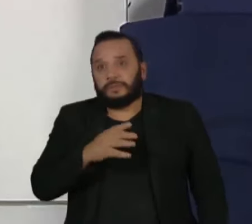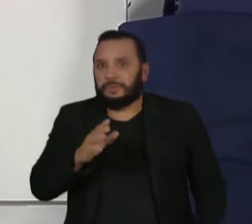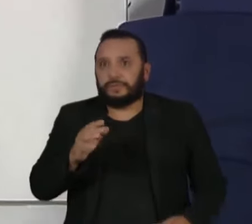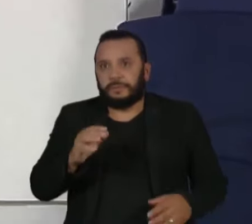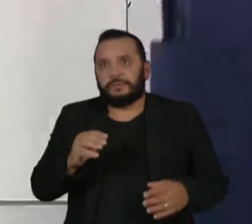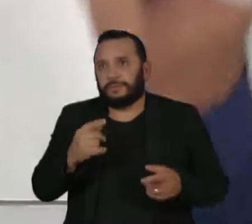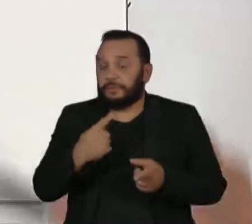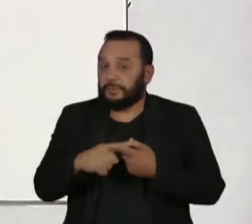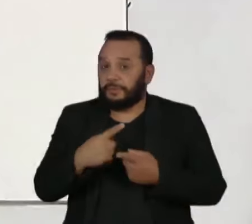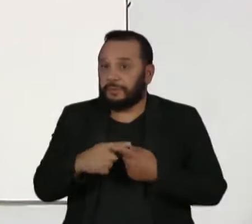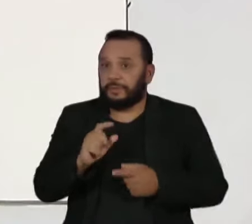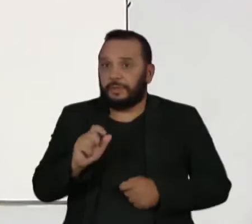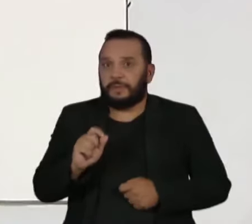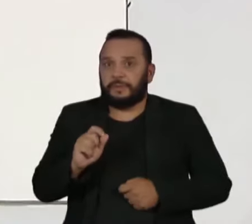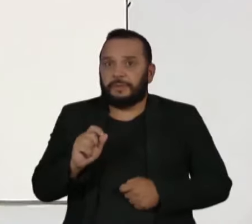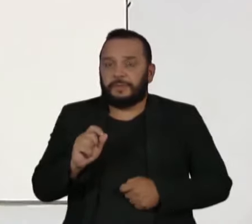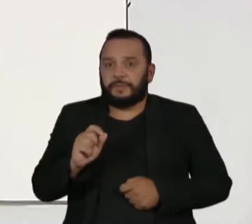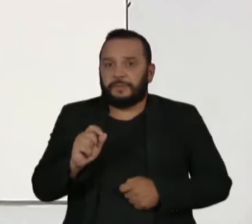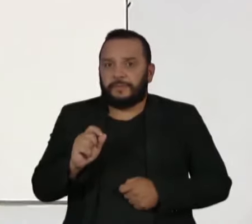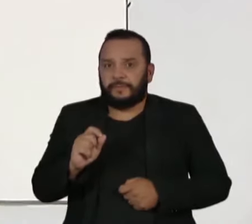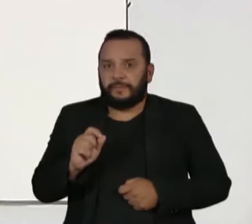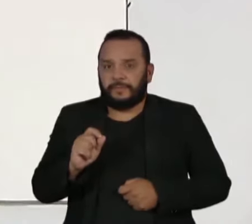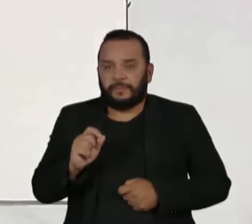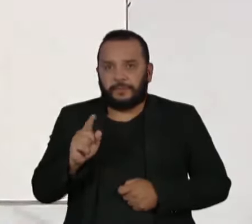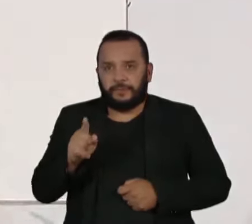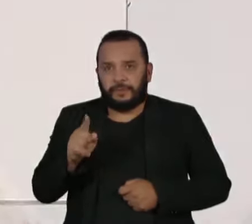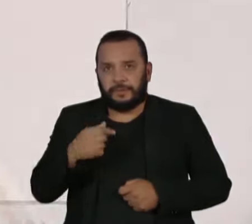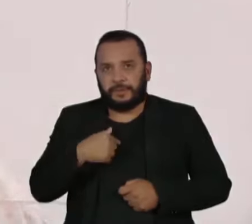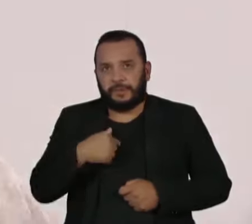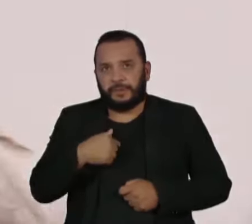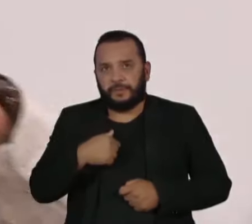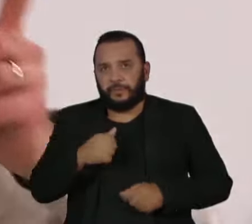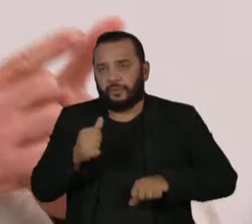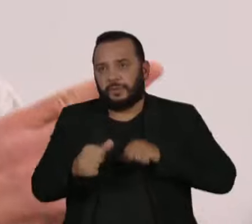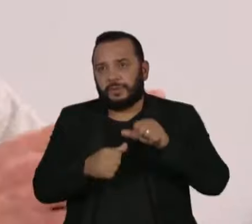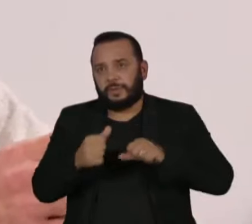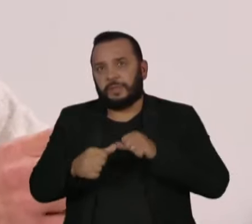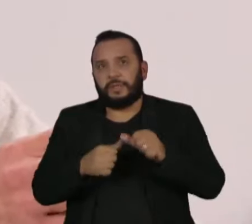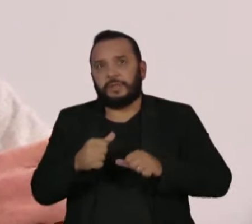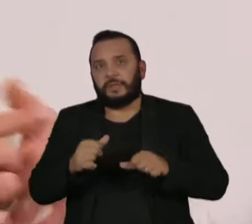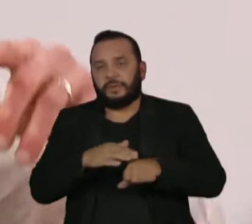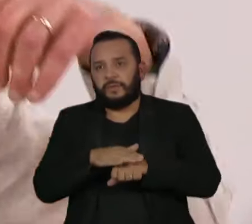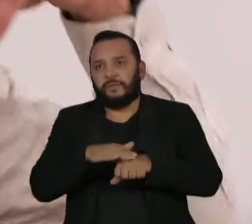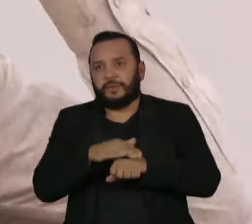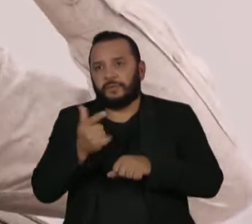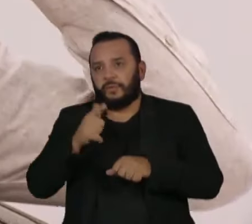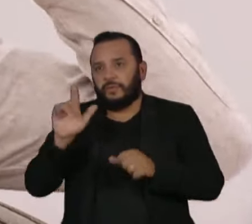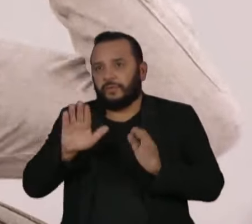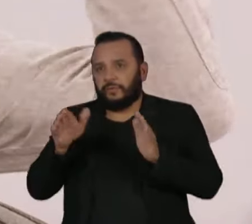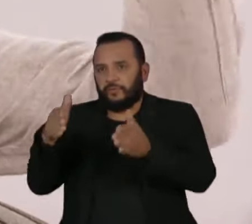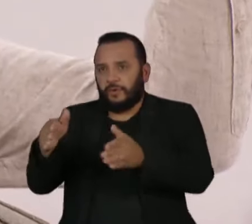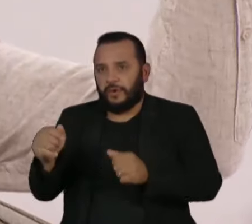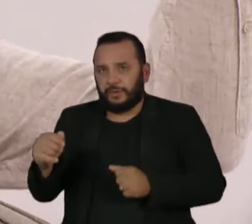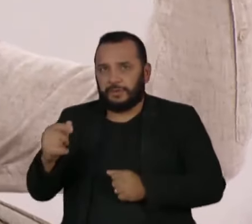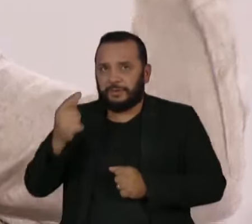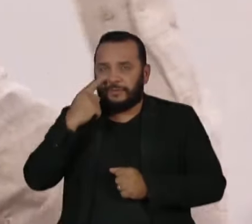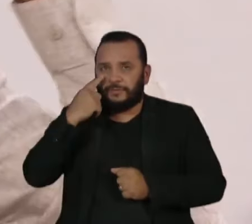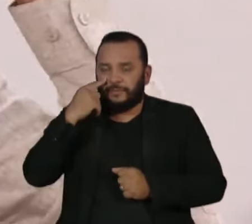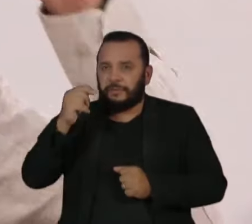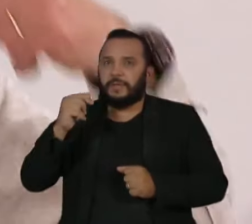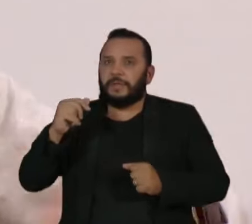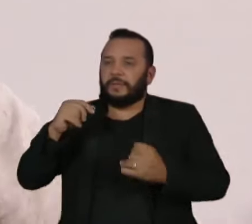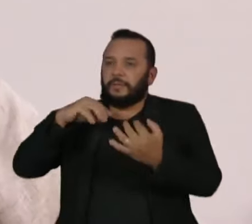exclui? Exclui porque você está mudando a conversa para um outro foco. Quando você começa a olhar para fora,